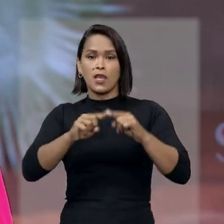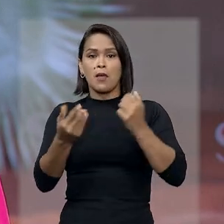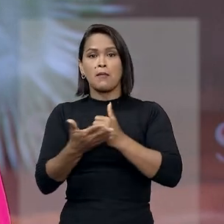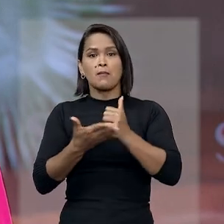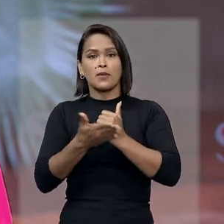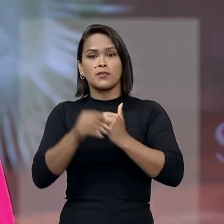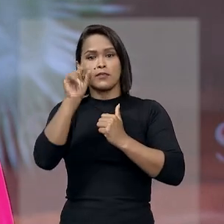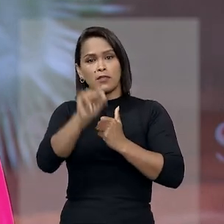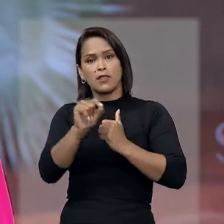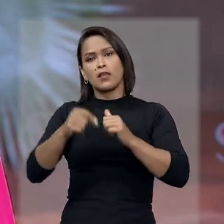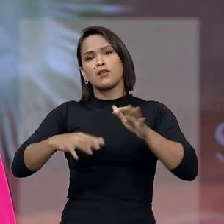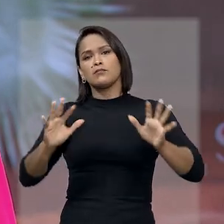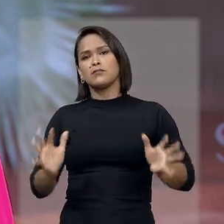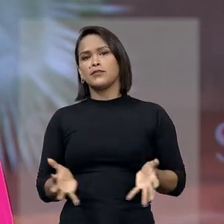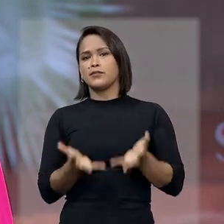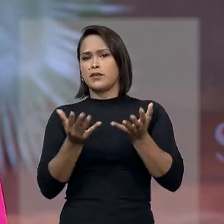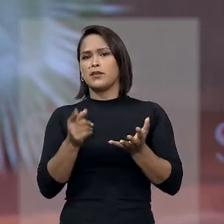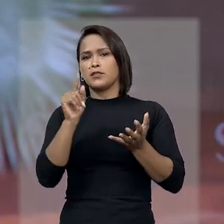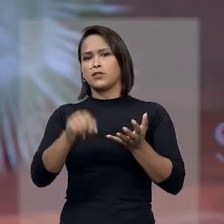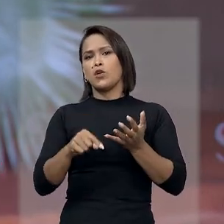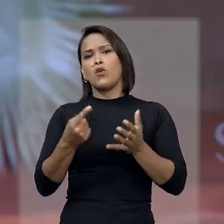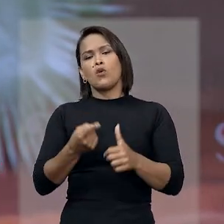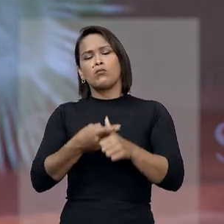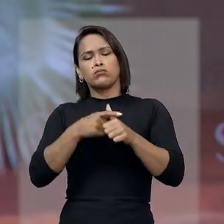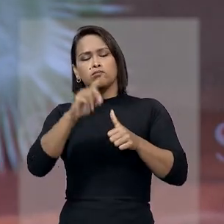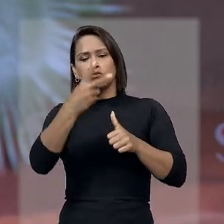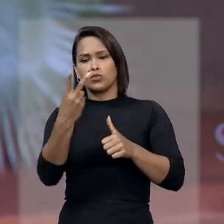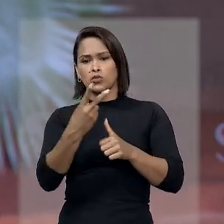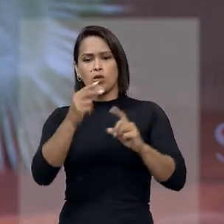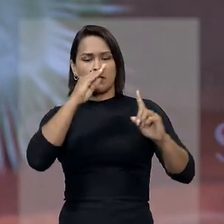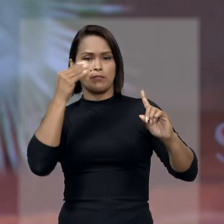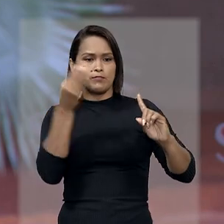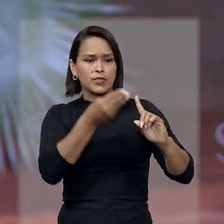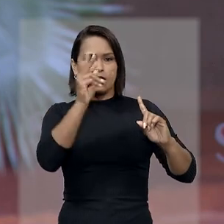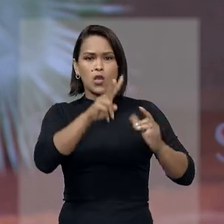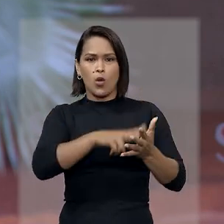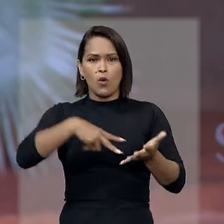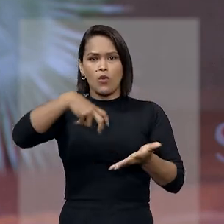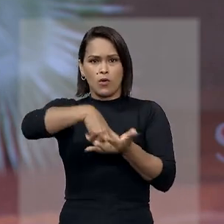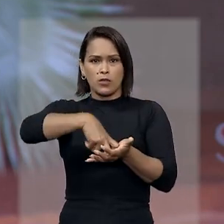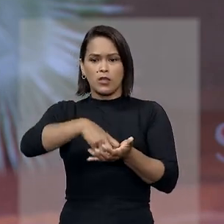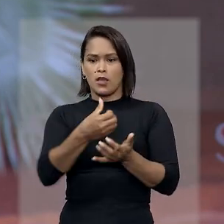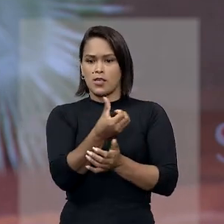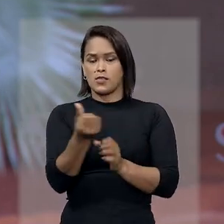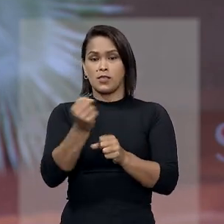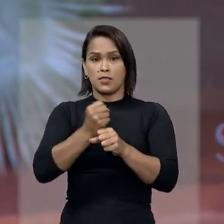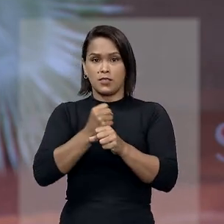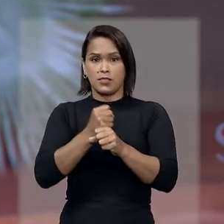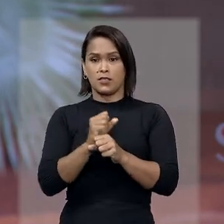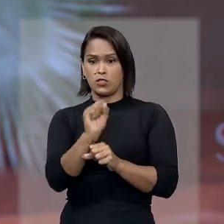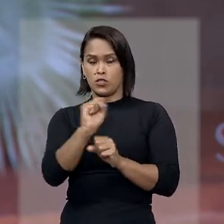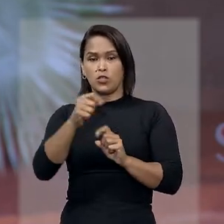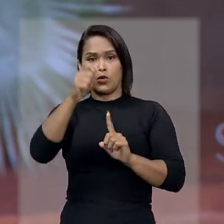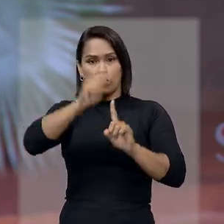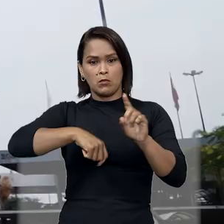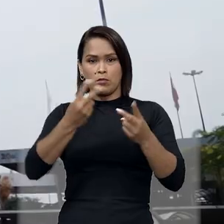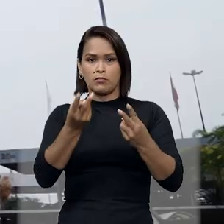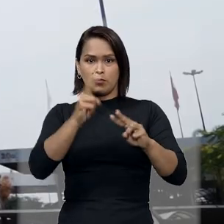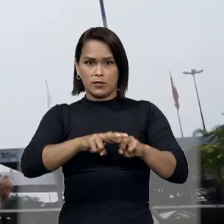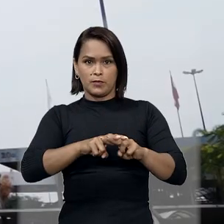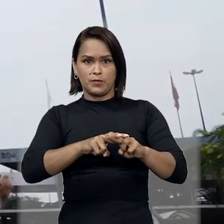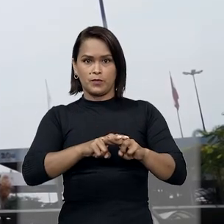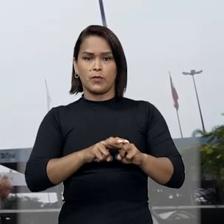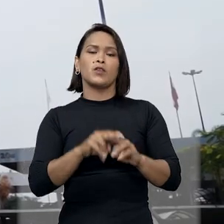base nessa manifestação, os suspeitos foram denunciados e condenados a seis anos e oito meses de prisão.